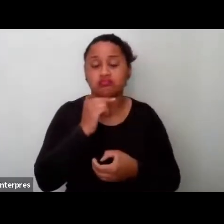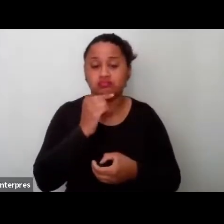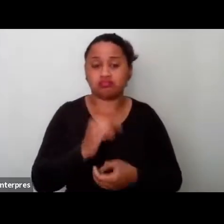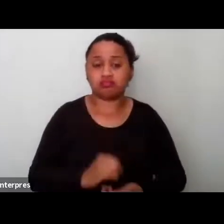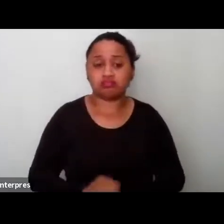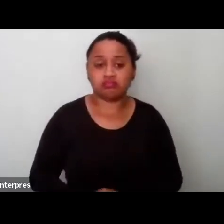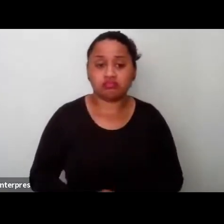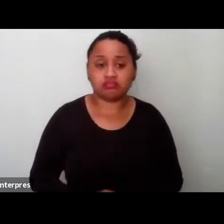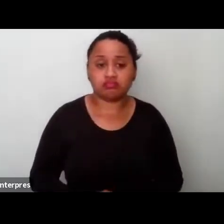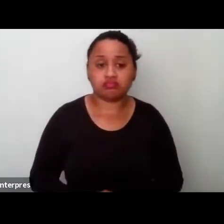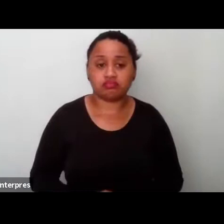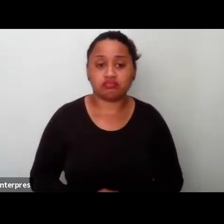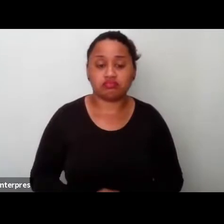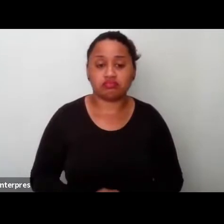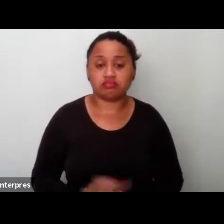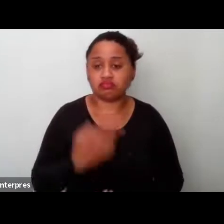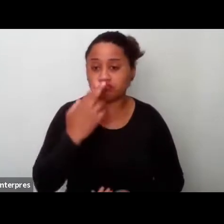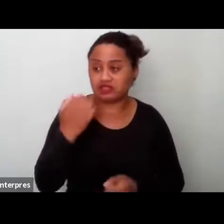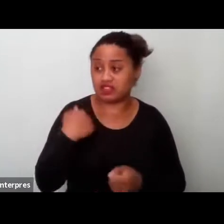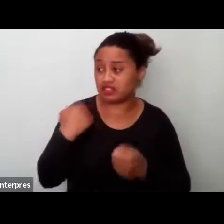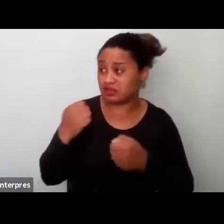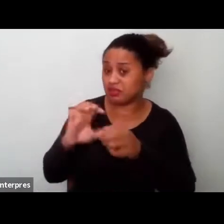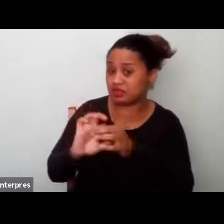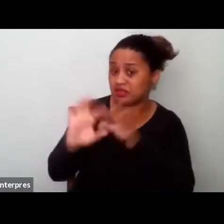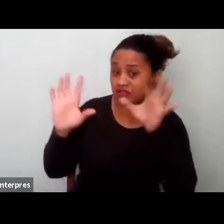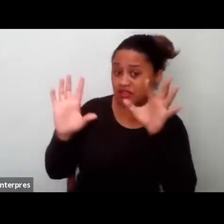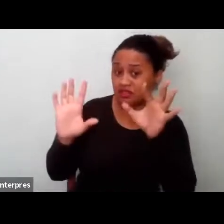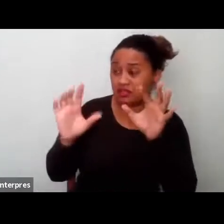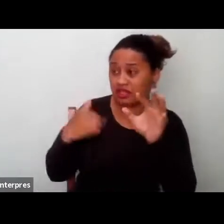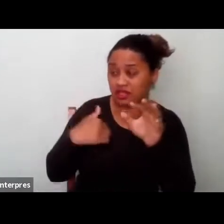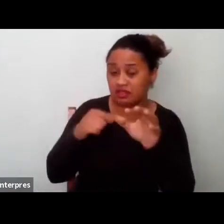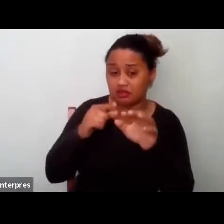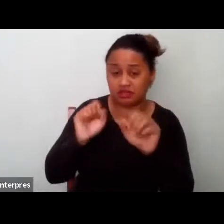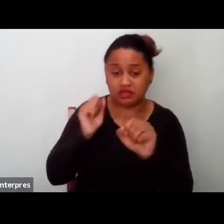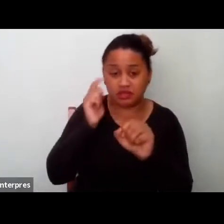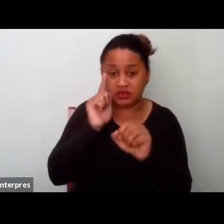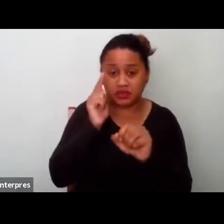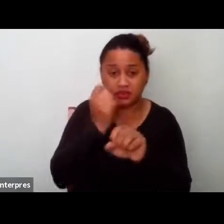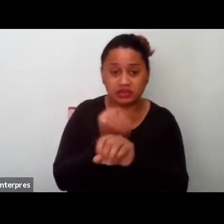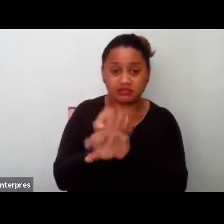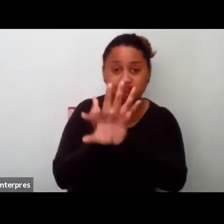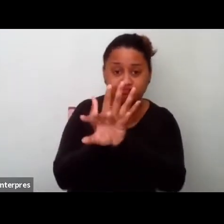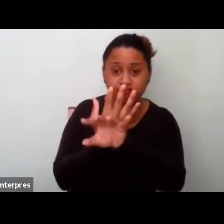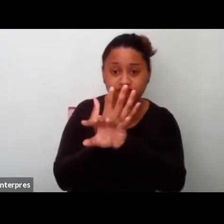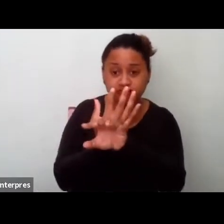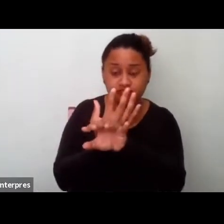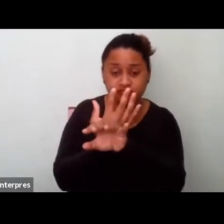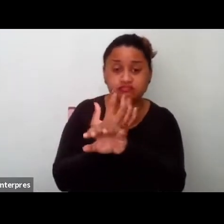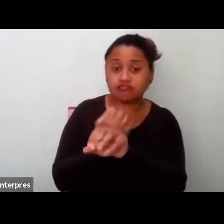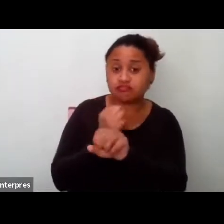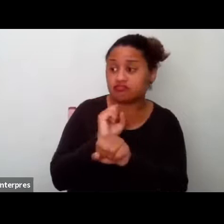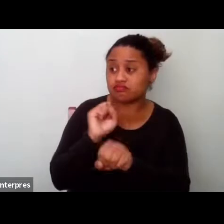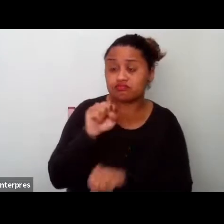É, acho que precisa ser permitido para que você abra a câmera. Isso, alguém precisa me permitir, exatamente.